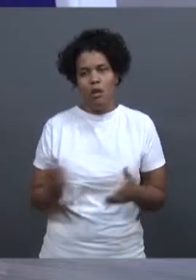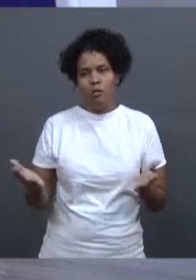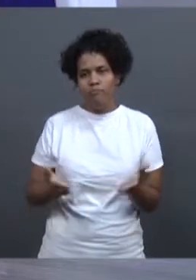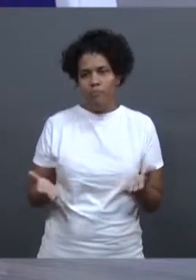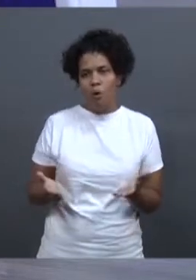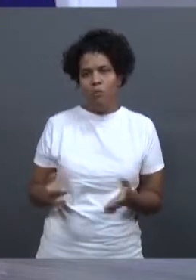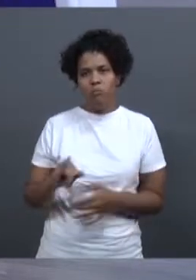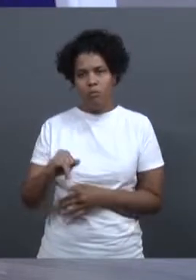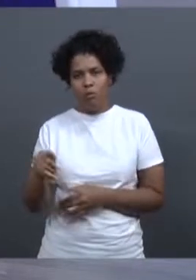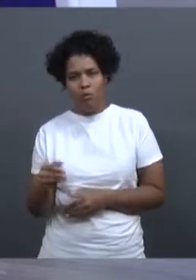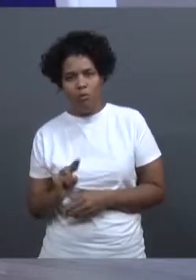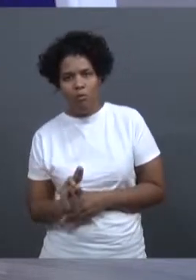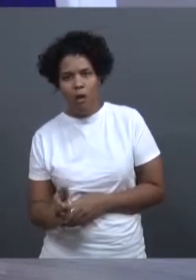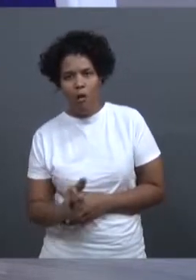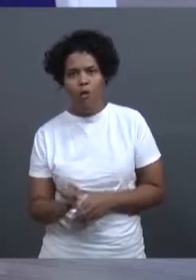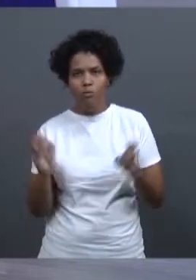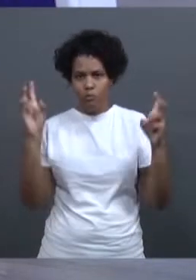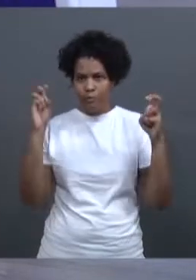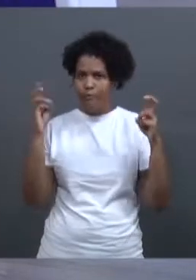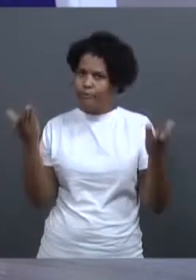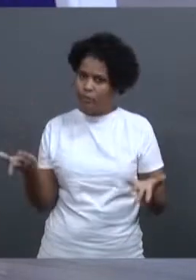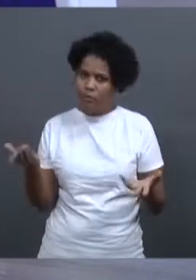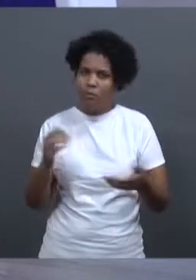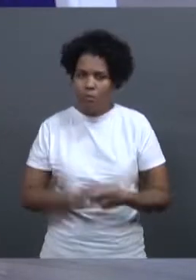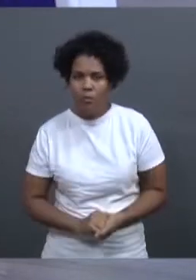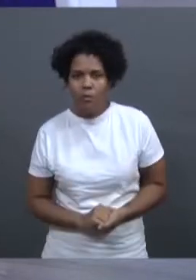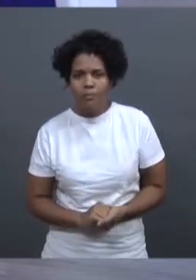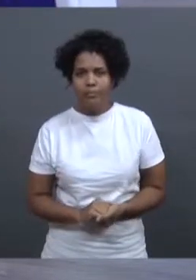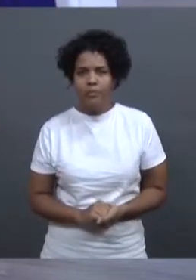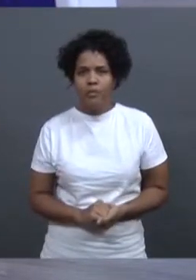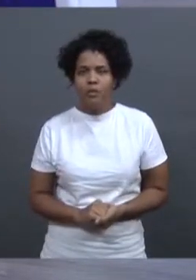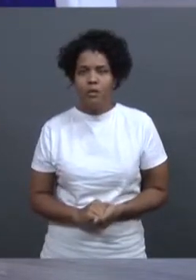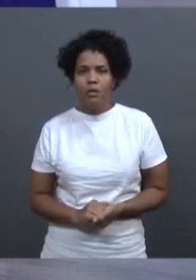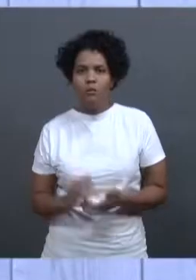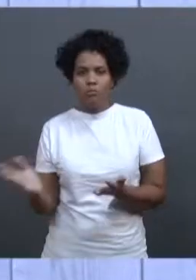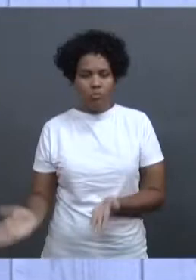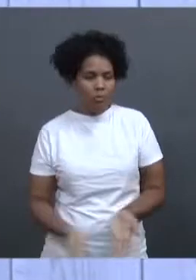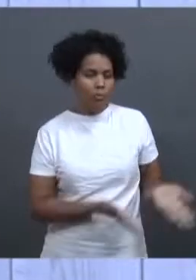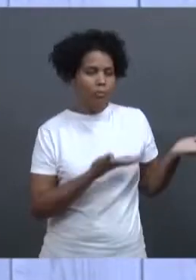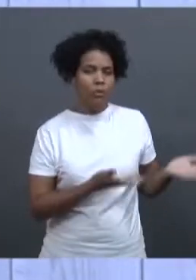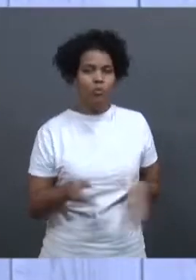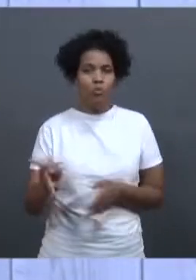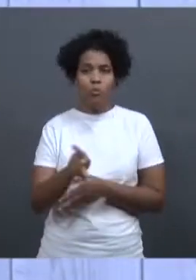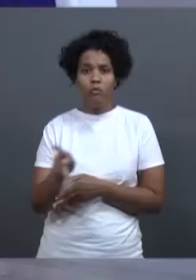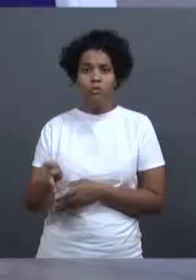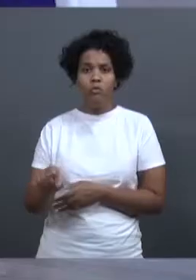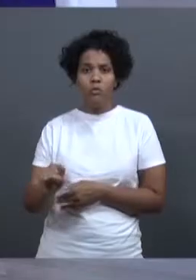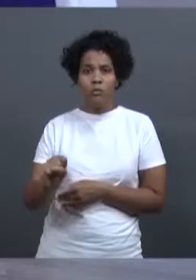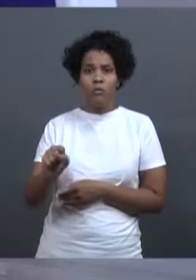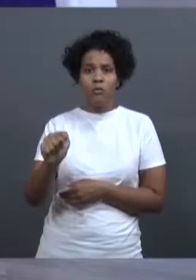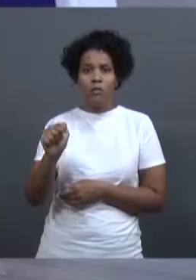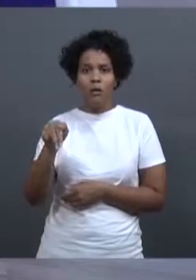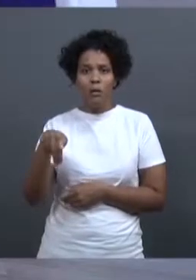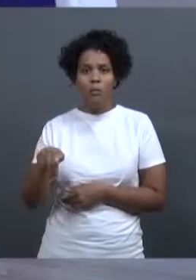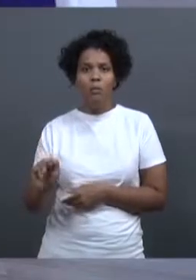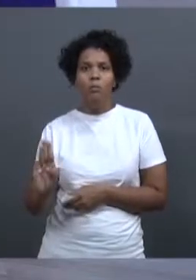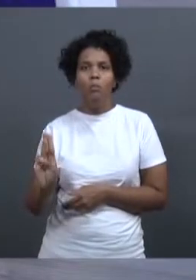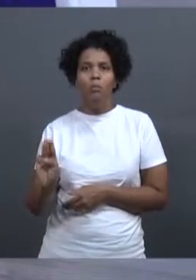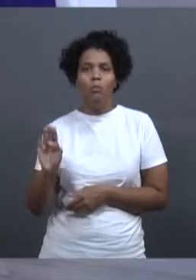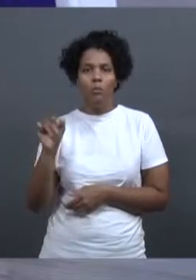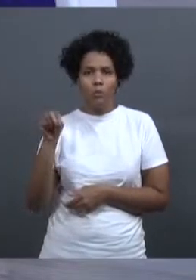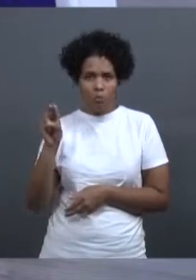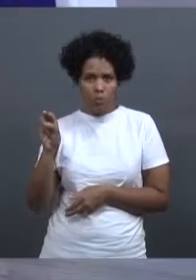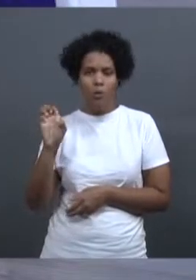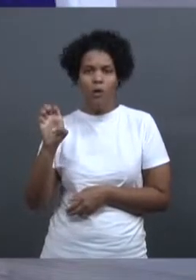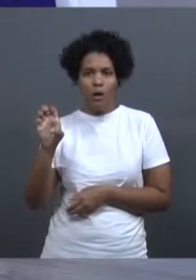aqui do professor de Geografia da UFU, Samuel do Carmo. Boa noite, Boa noite. E também da Letícia